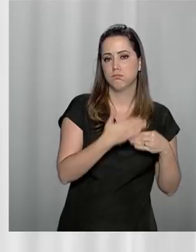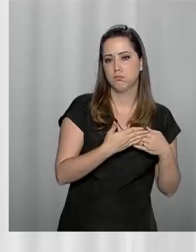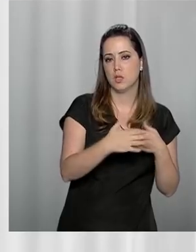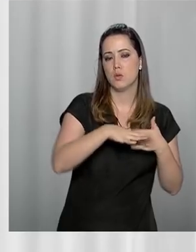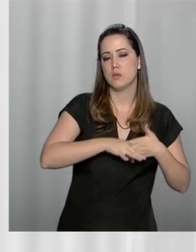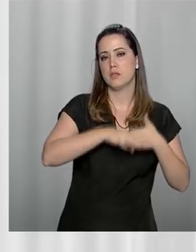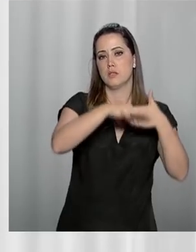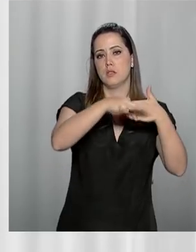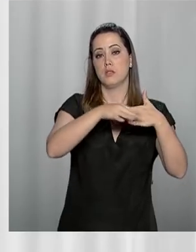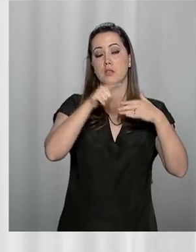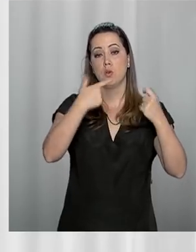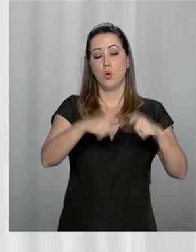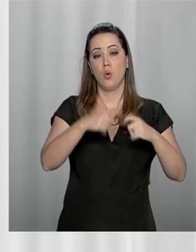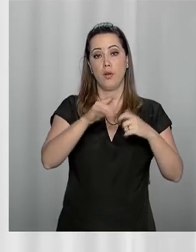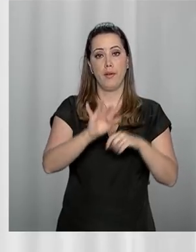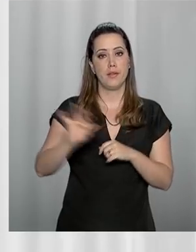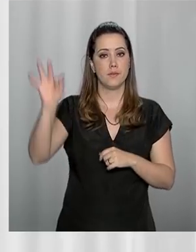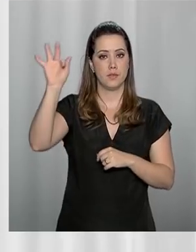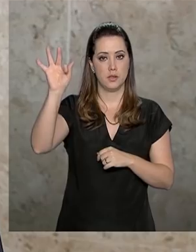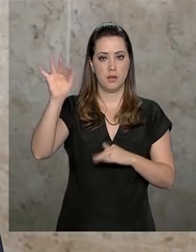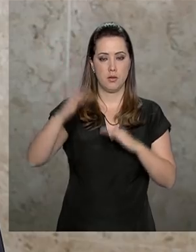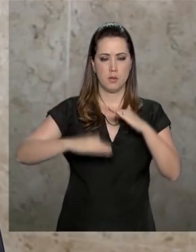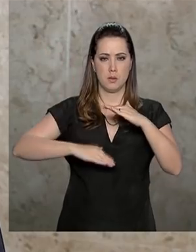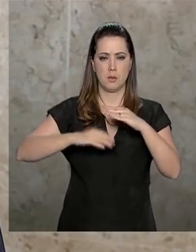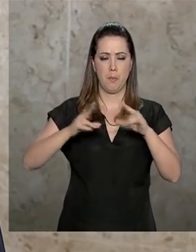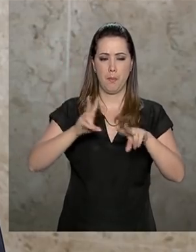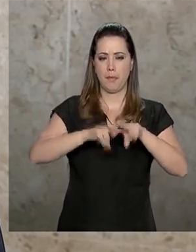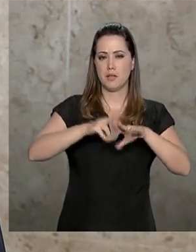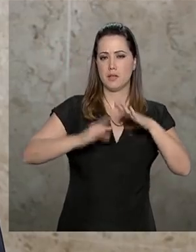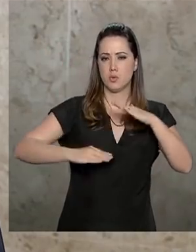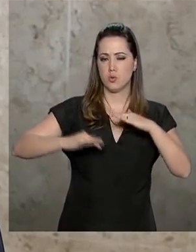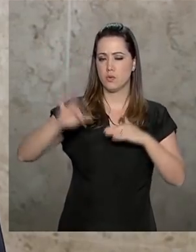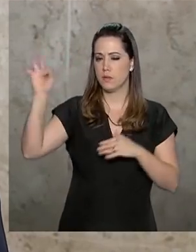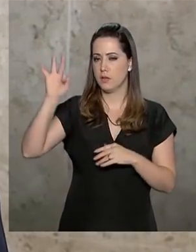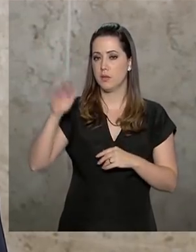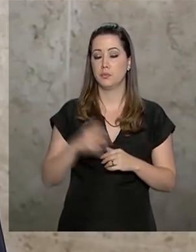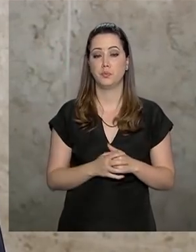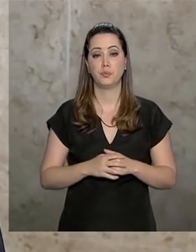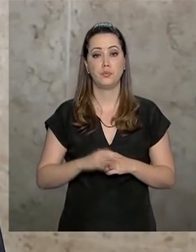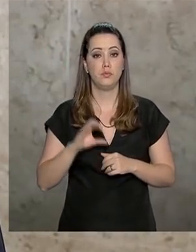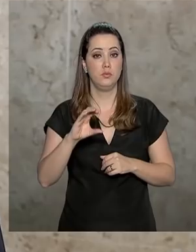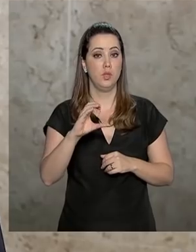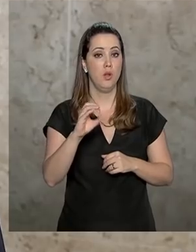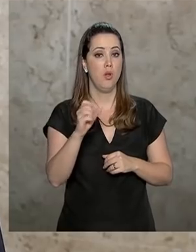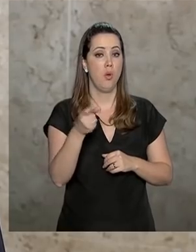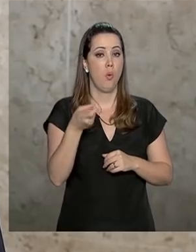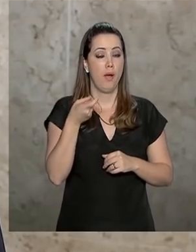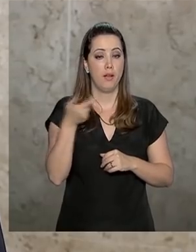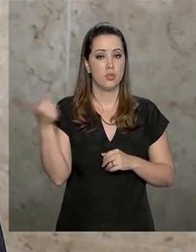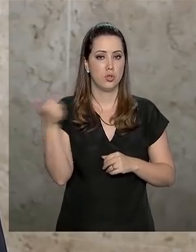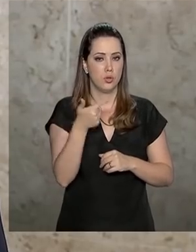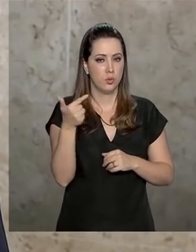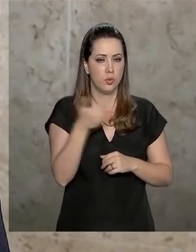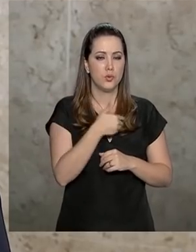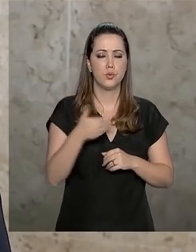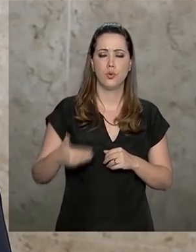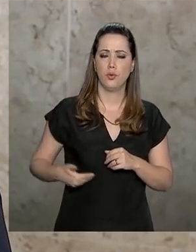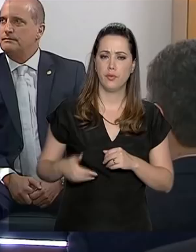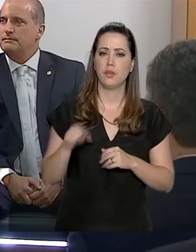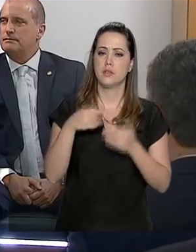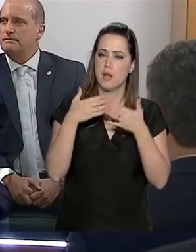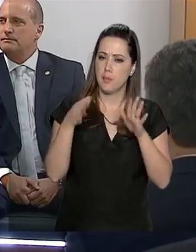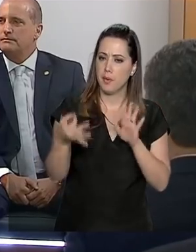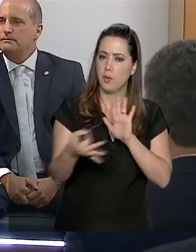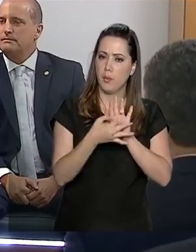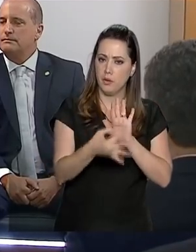líderes de facções em presídios federais. No caso do Caixa 2, o ministro explicou que o governo está aberto a sugestões